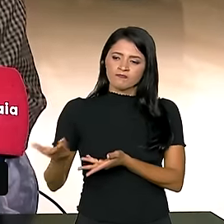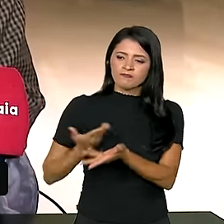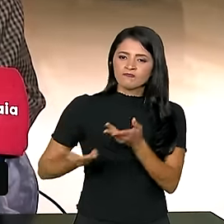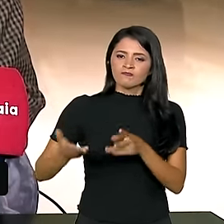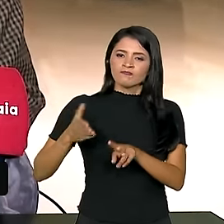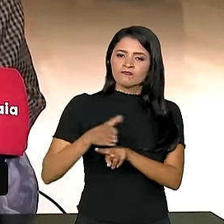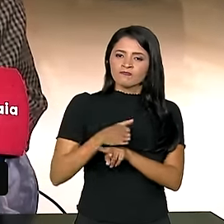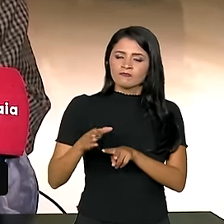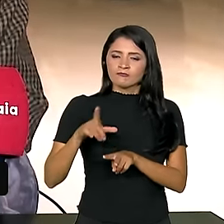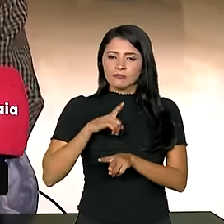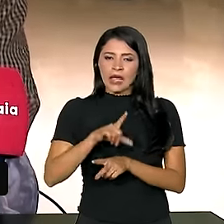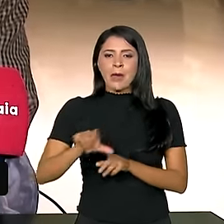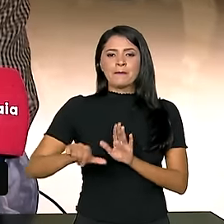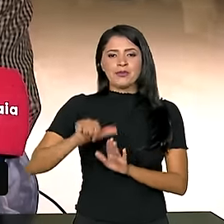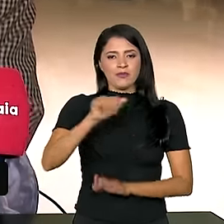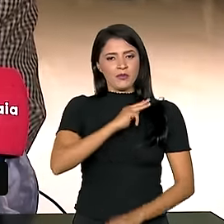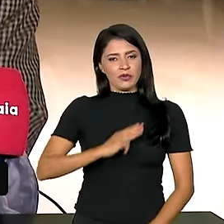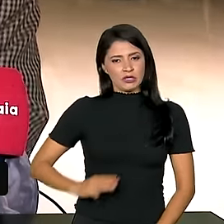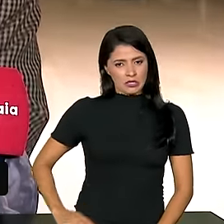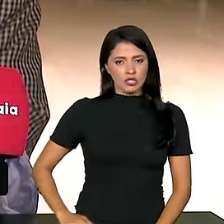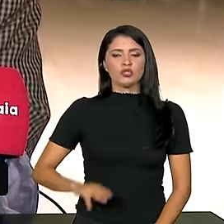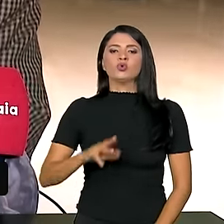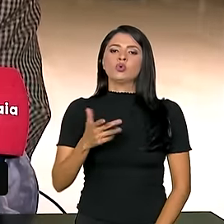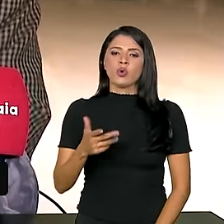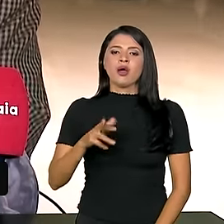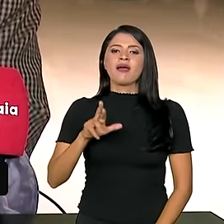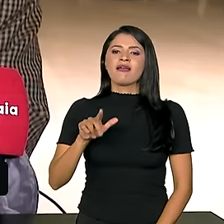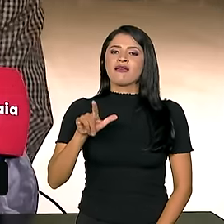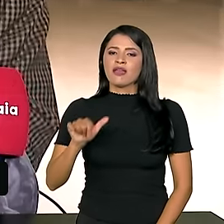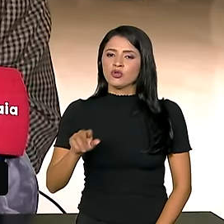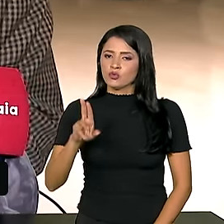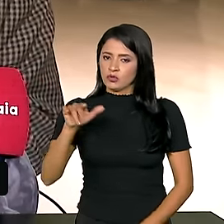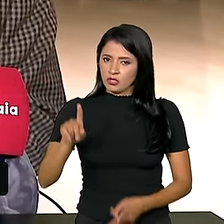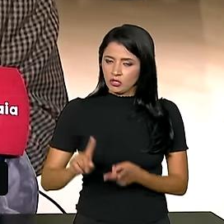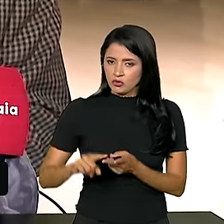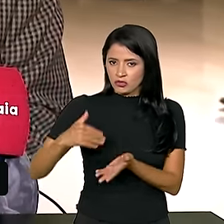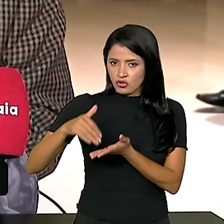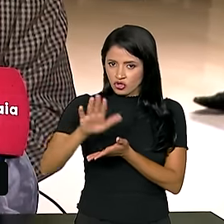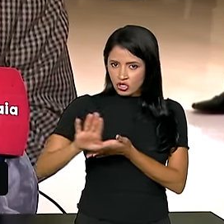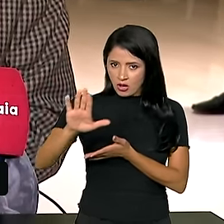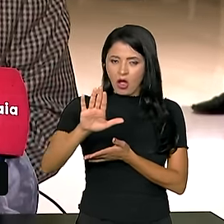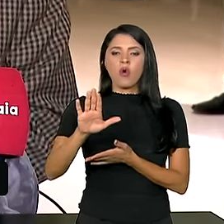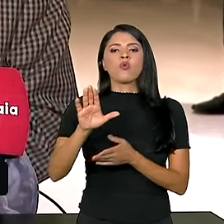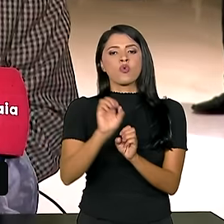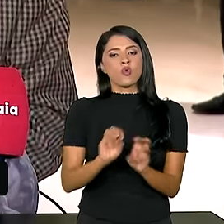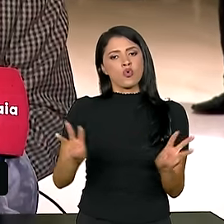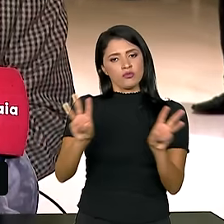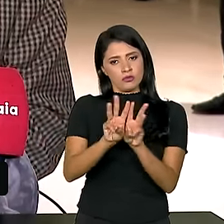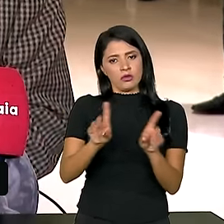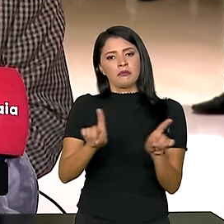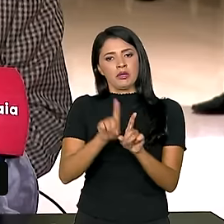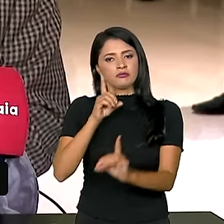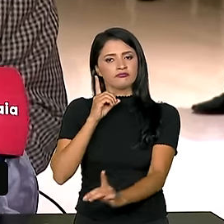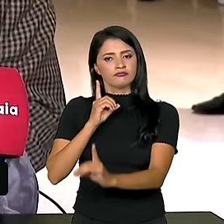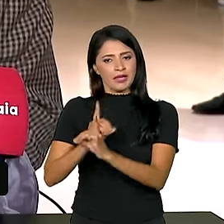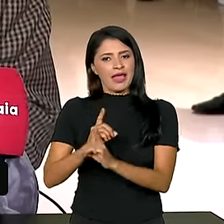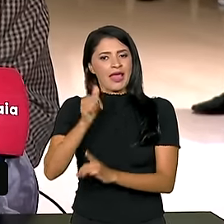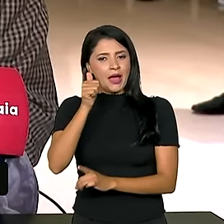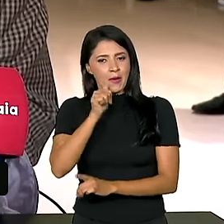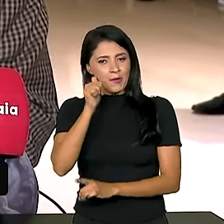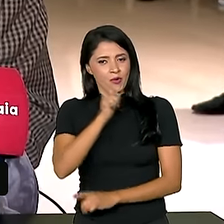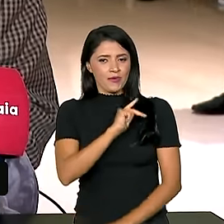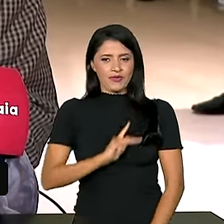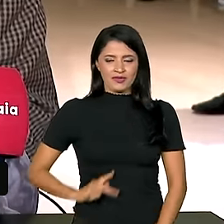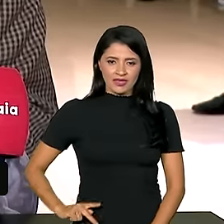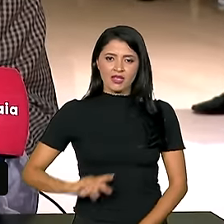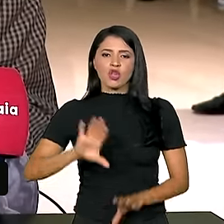o primeiro-ministro do Reino Unido, ele se reuniu com o secretário-geral da ONU, com a presidente da Comissão